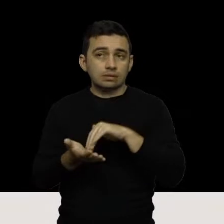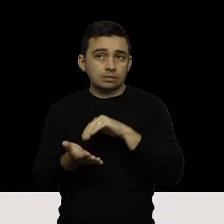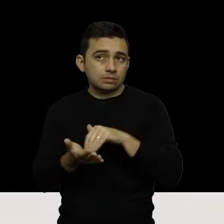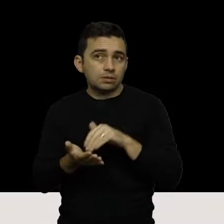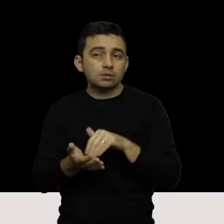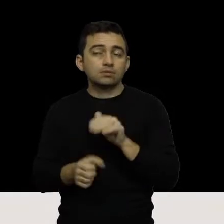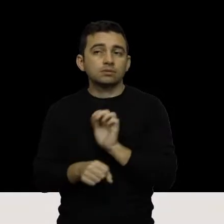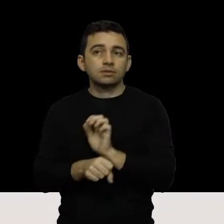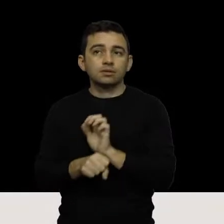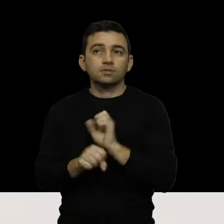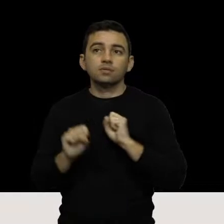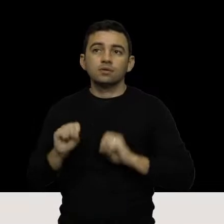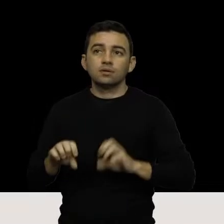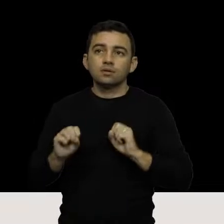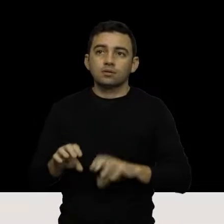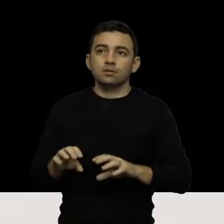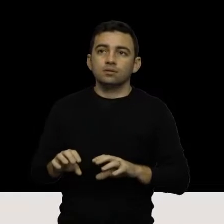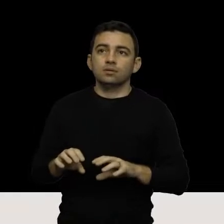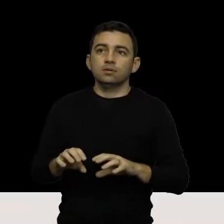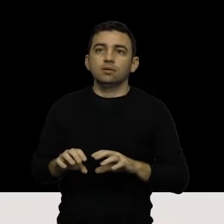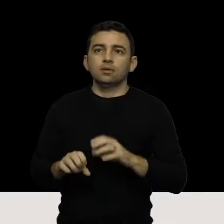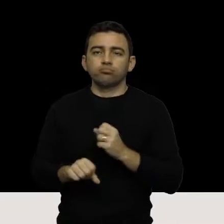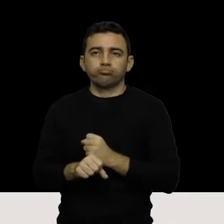informação acerca da obra da escola...